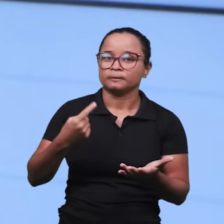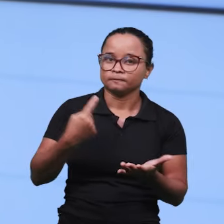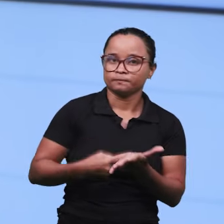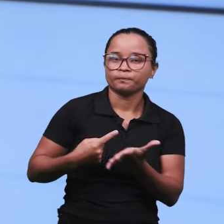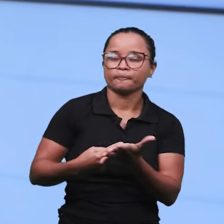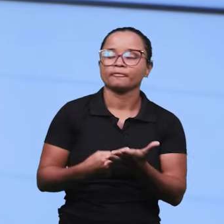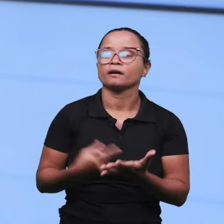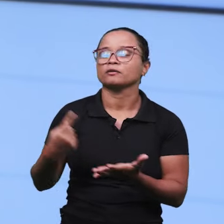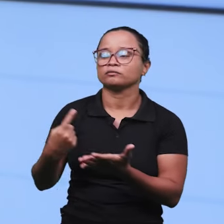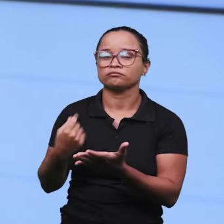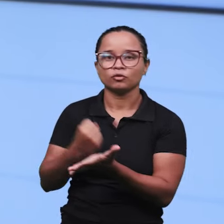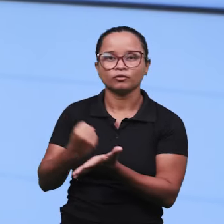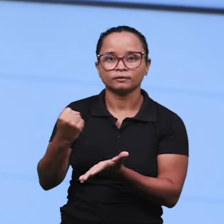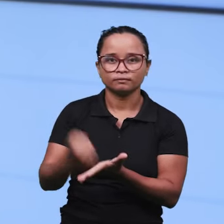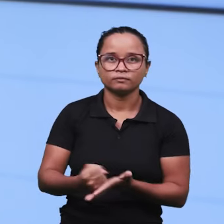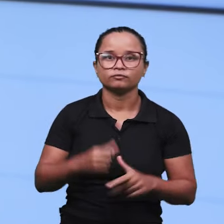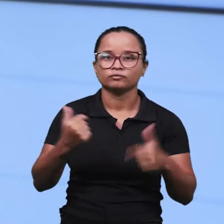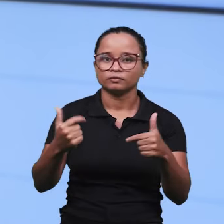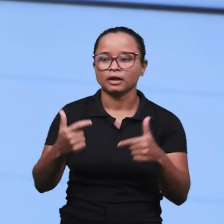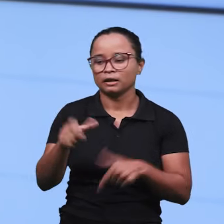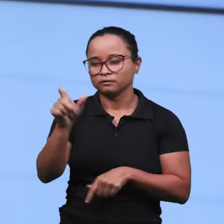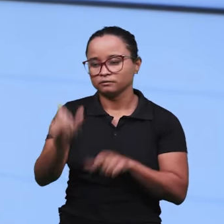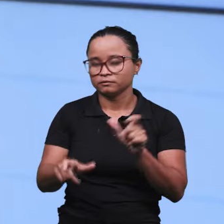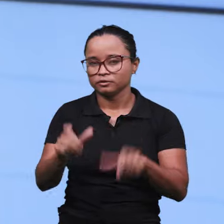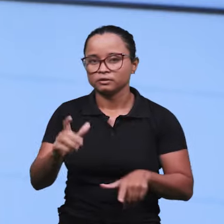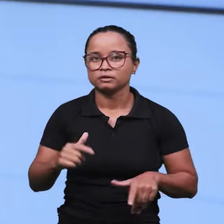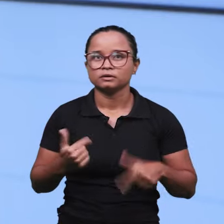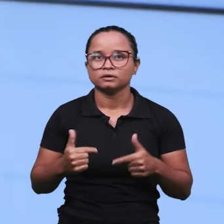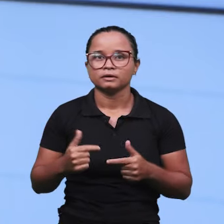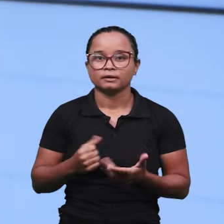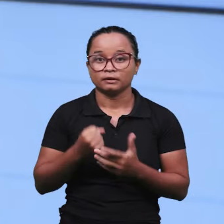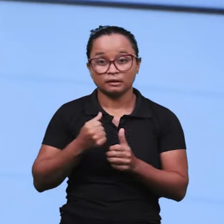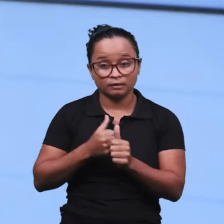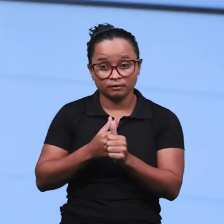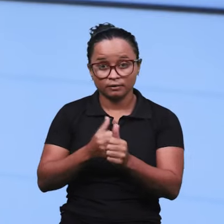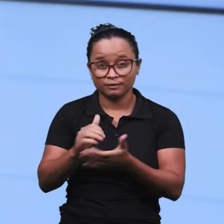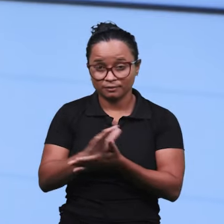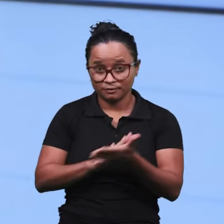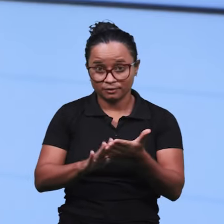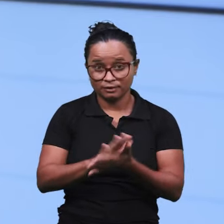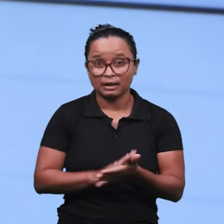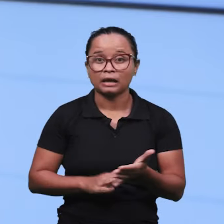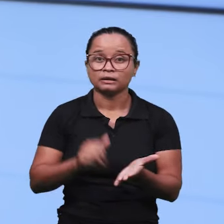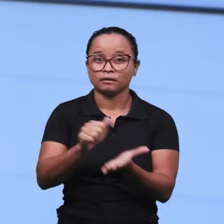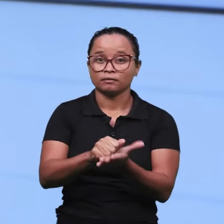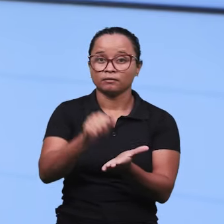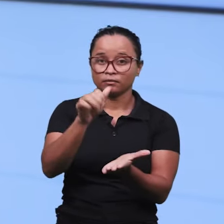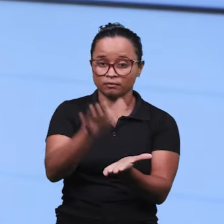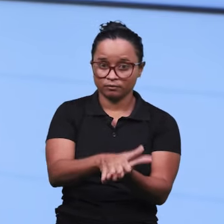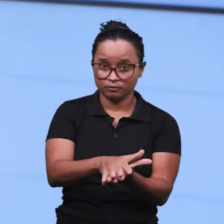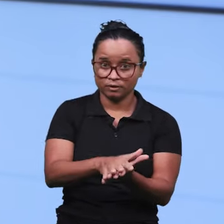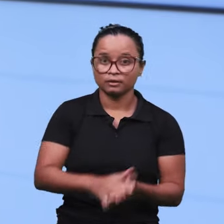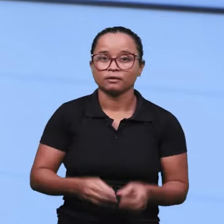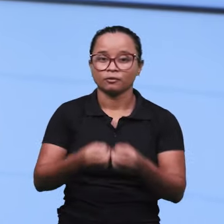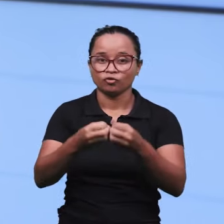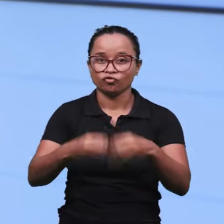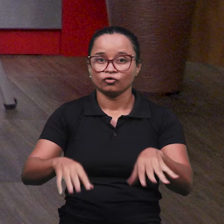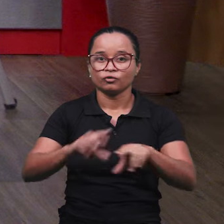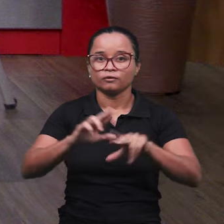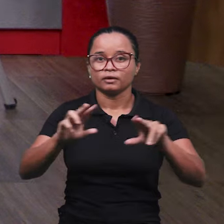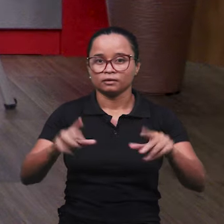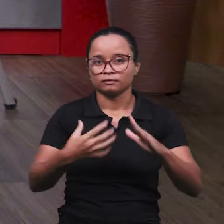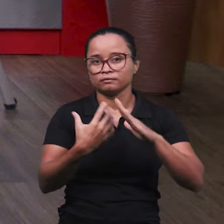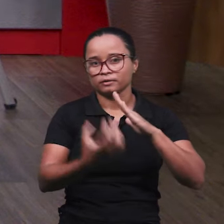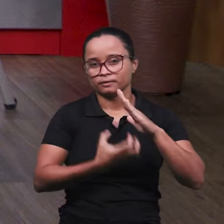contrato de trabalho com os seus funcionários, né. Quando ele não segue isso, isso gera multa, isso gera inúmeros prejuízos para a empresa.